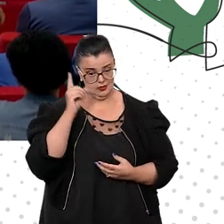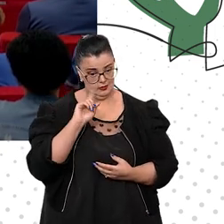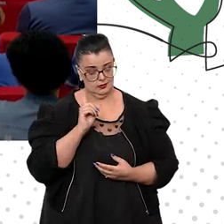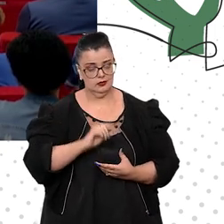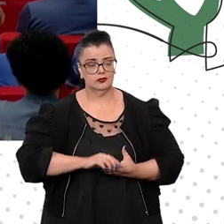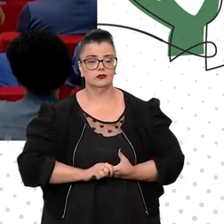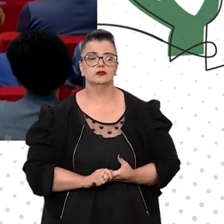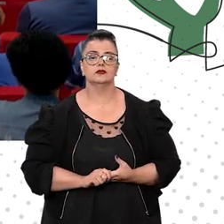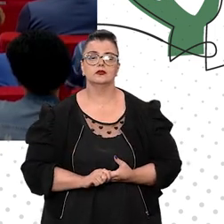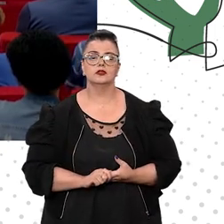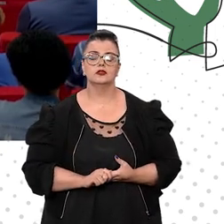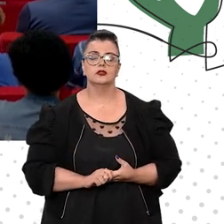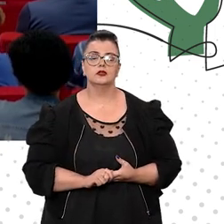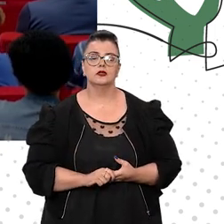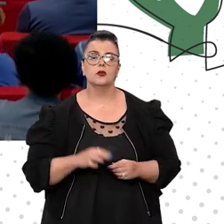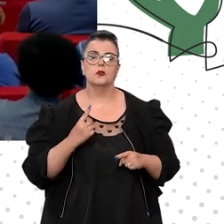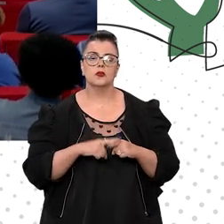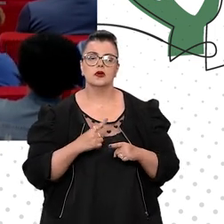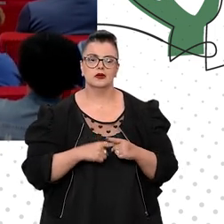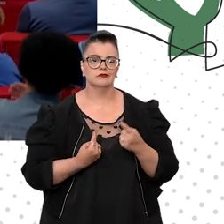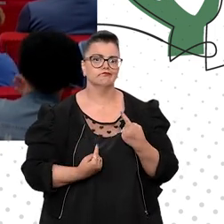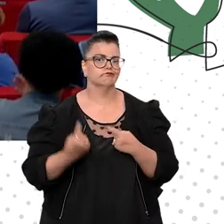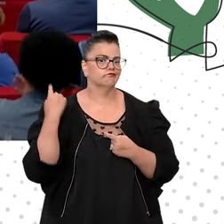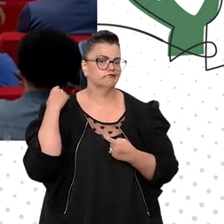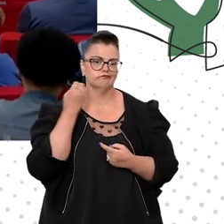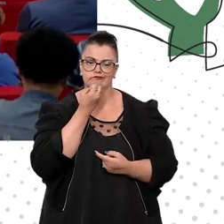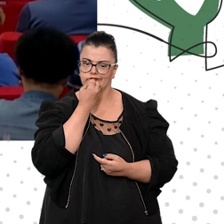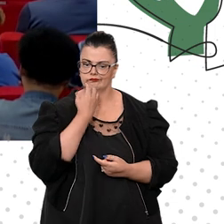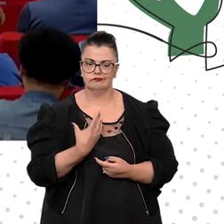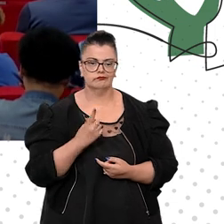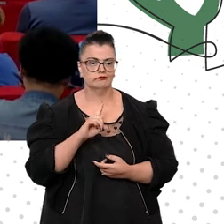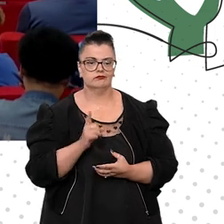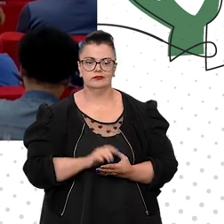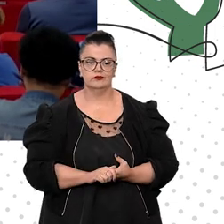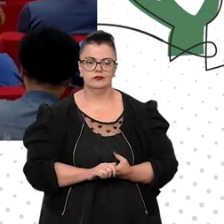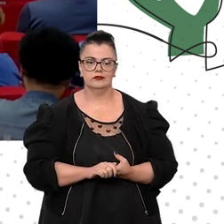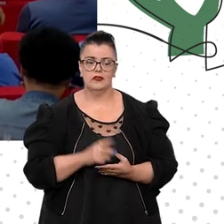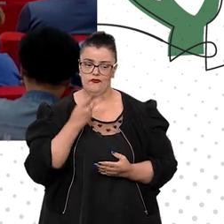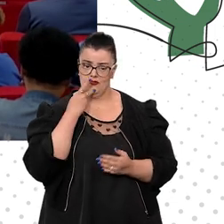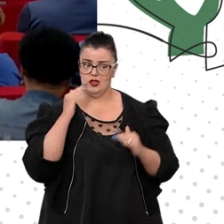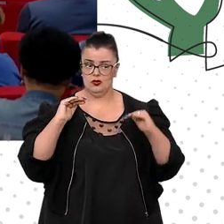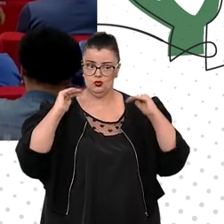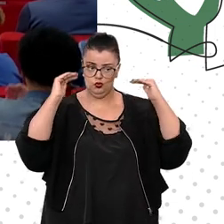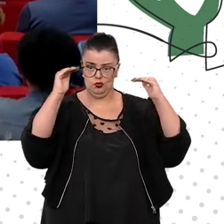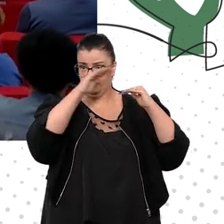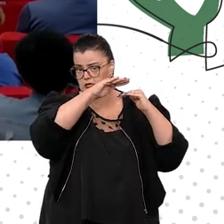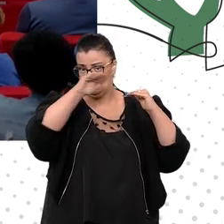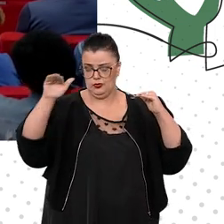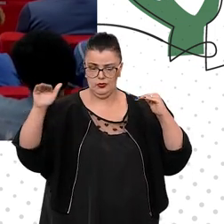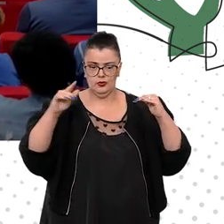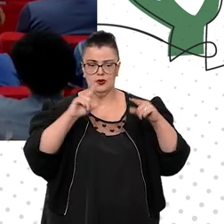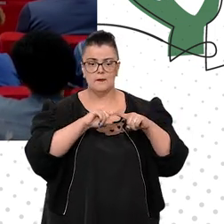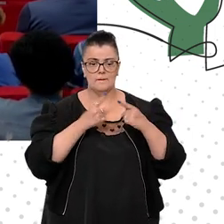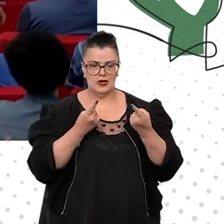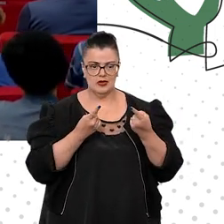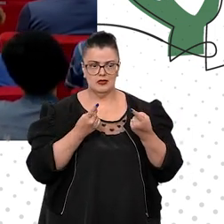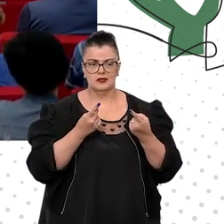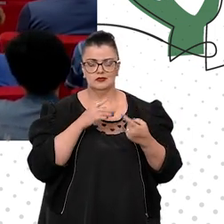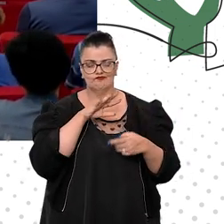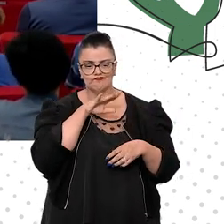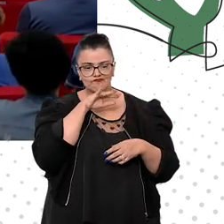como que era insalubre. Eu falei da parte superior, mas o mais insalubre de tudo